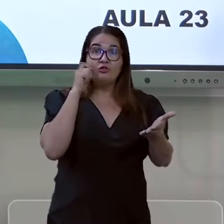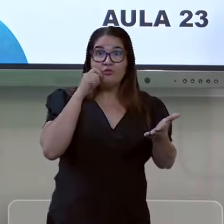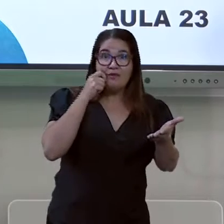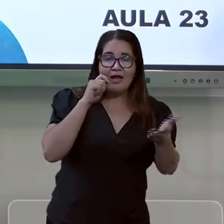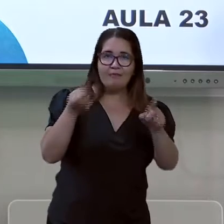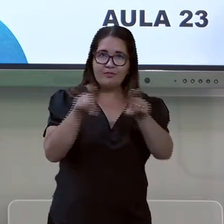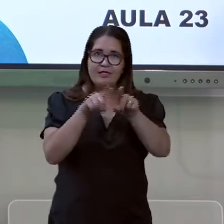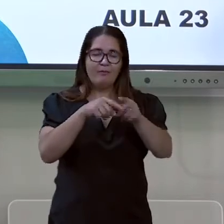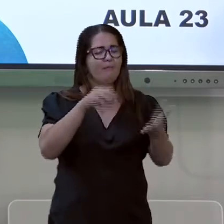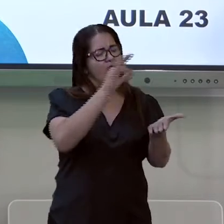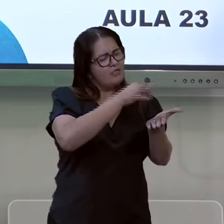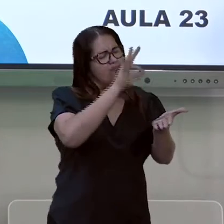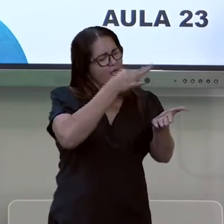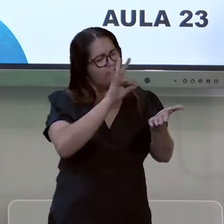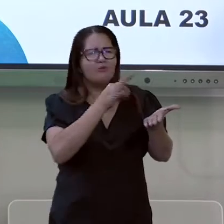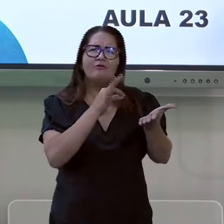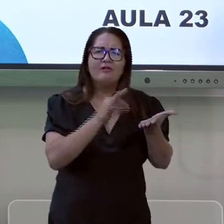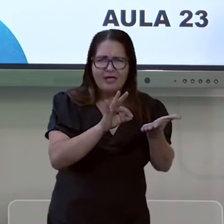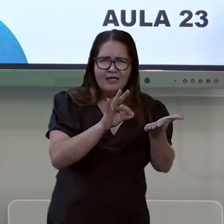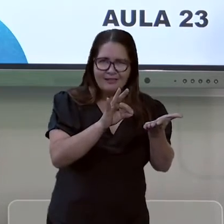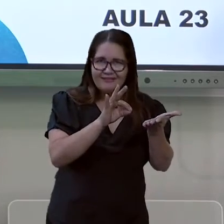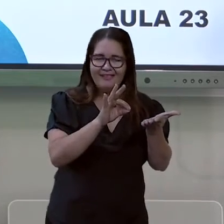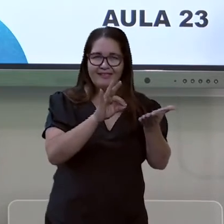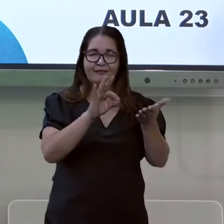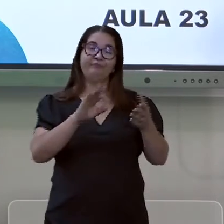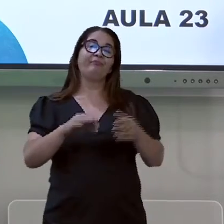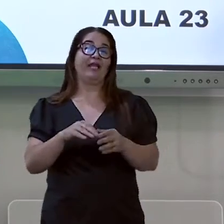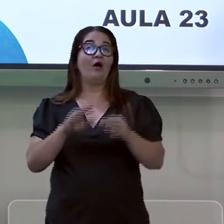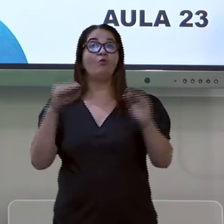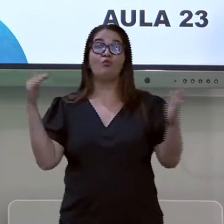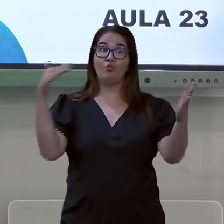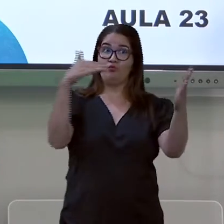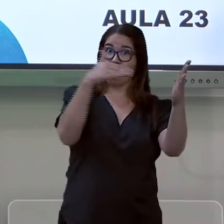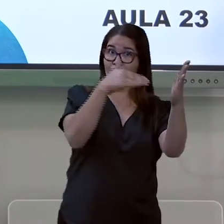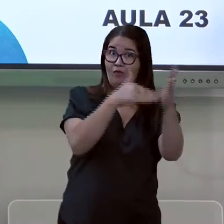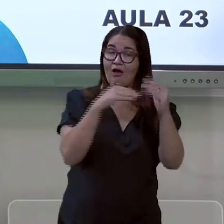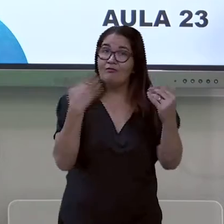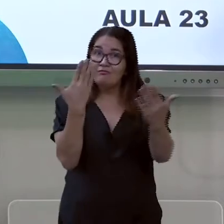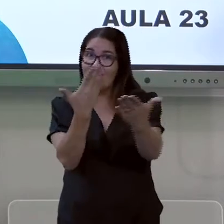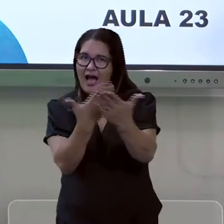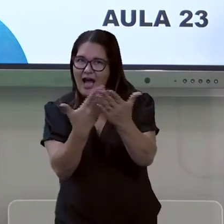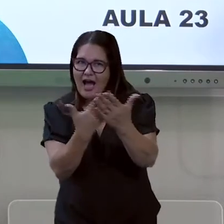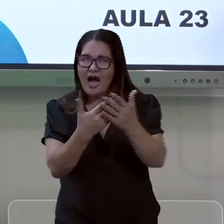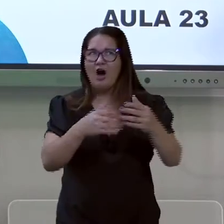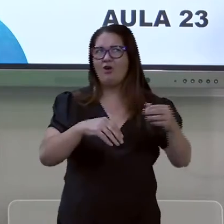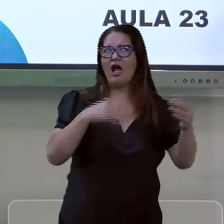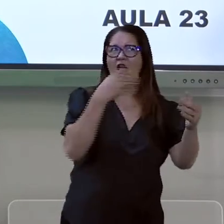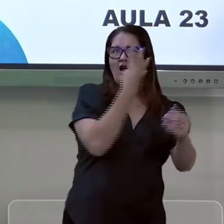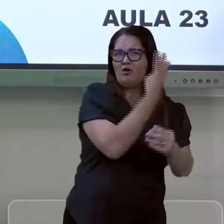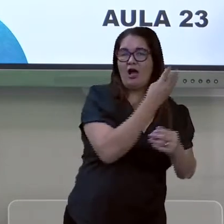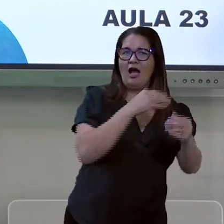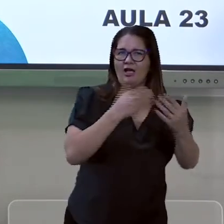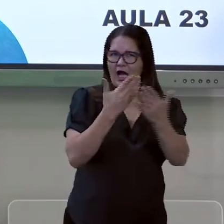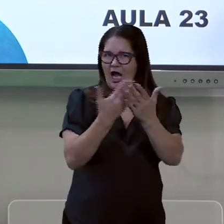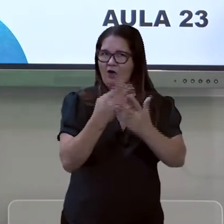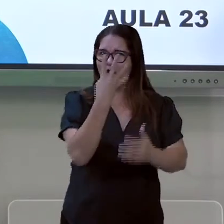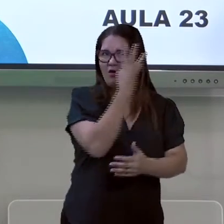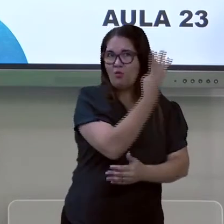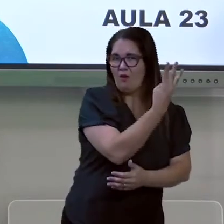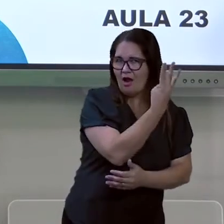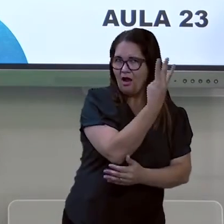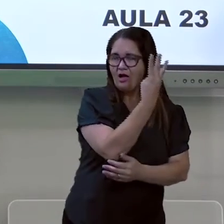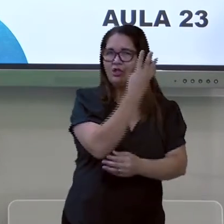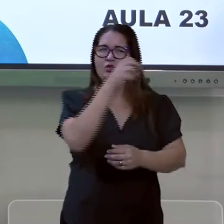necessárias que, no final, né, lá para a aula 4, 5, nós teremos sim